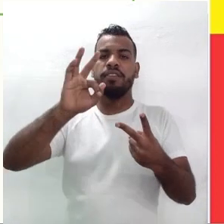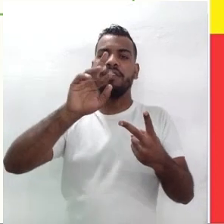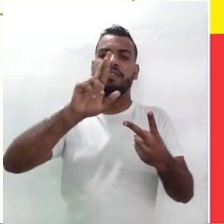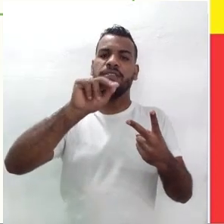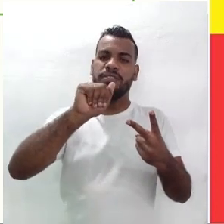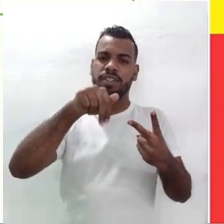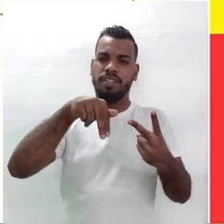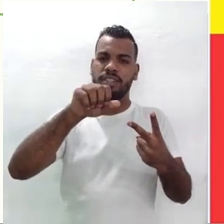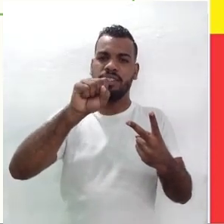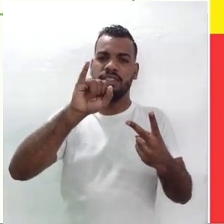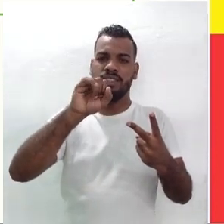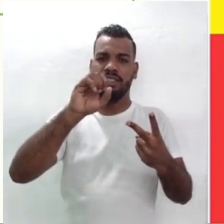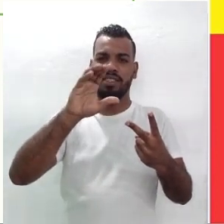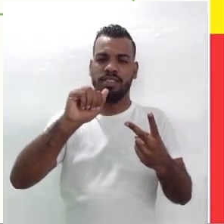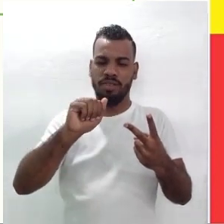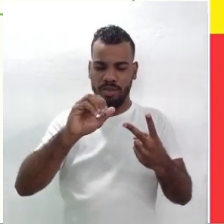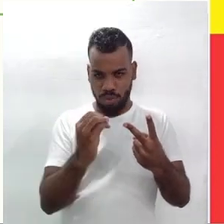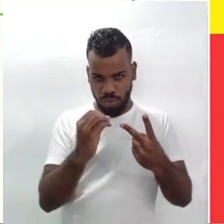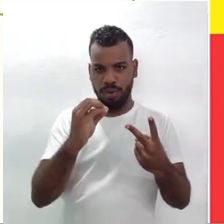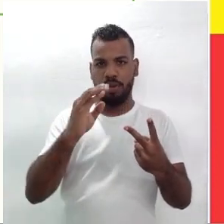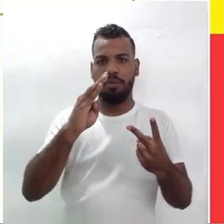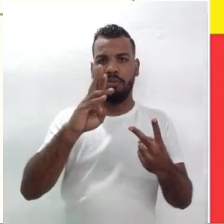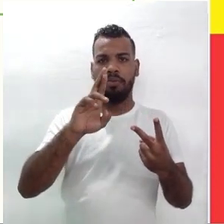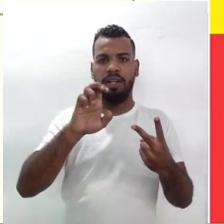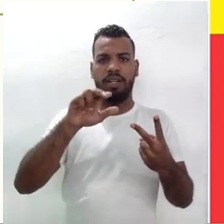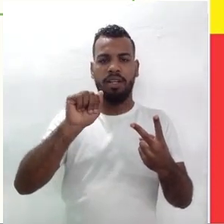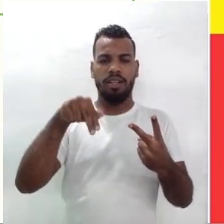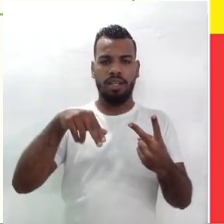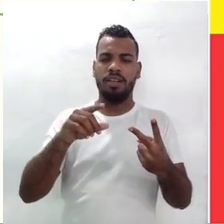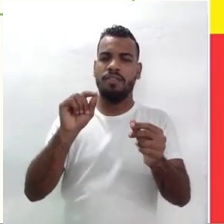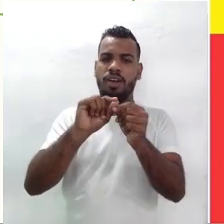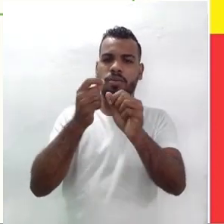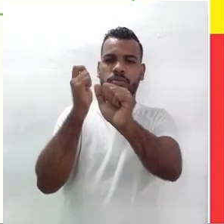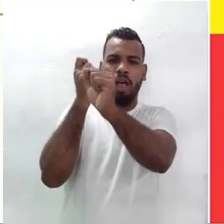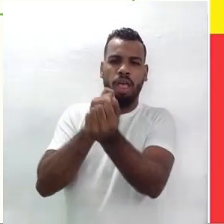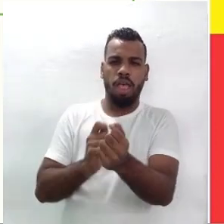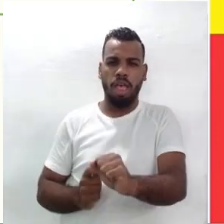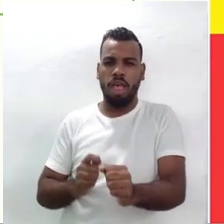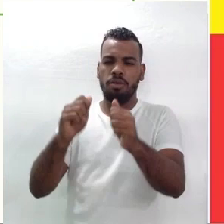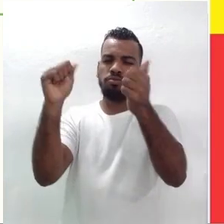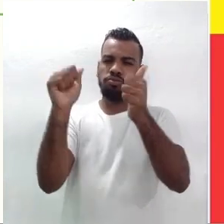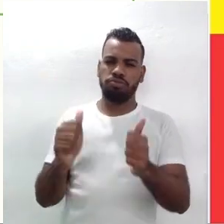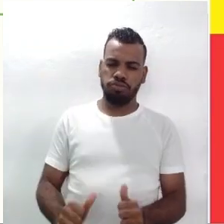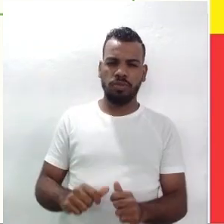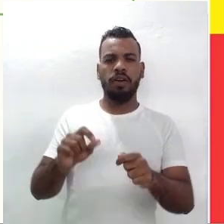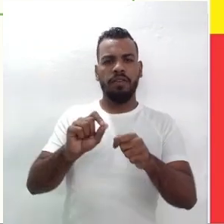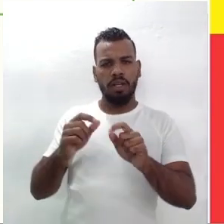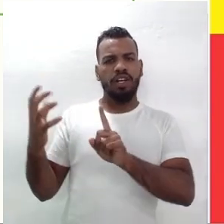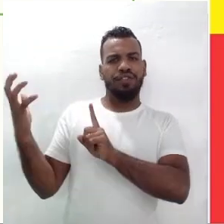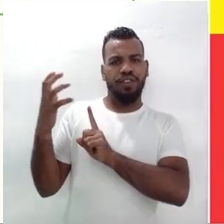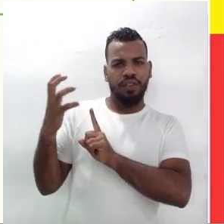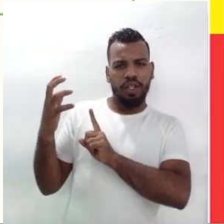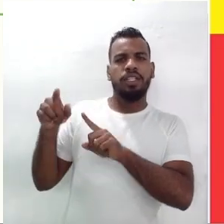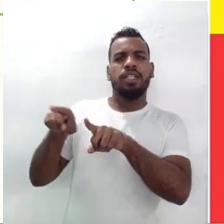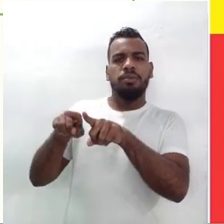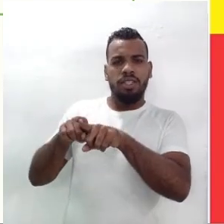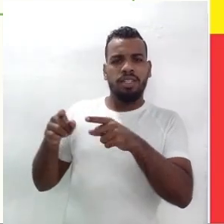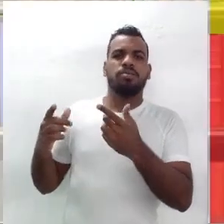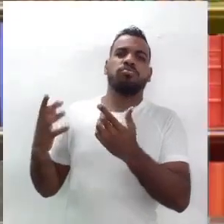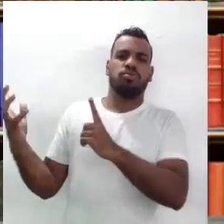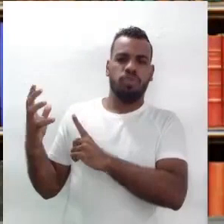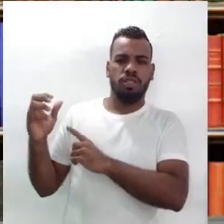artista, plástico, ceramista, que por muito tempo também viveu influenciado pela estética